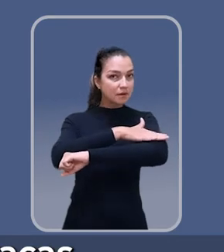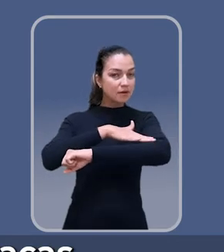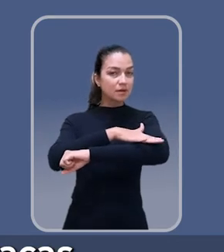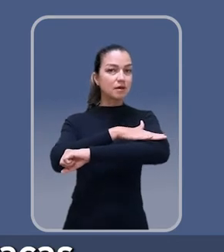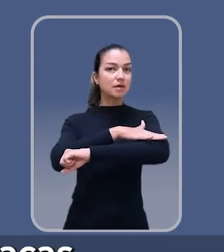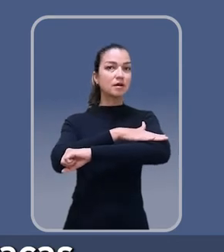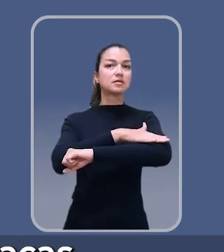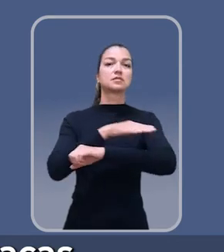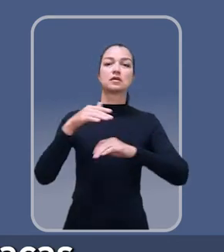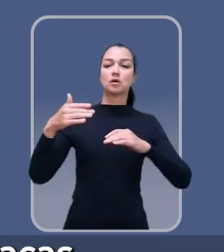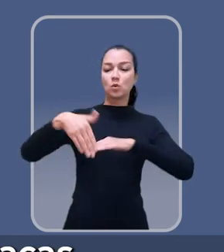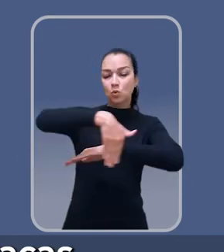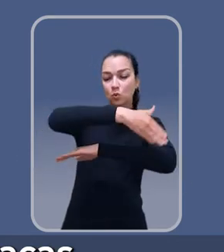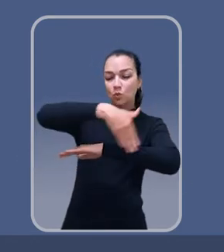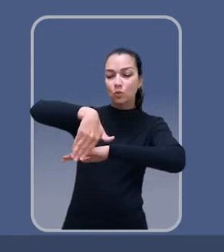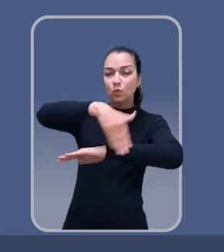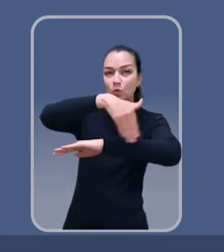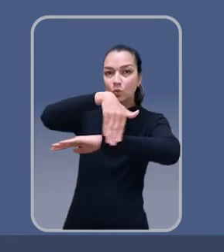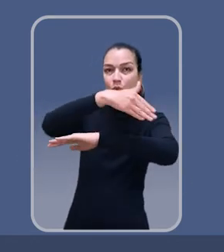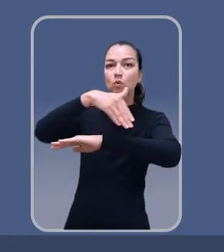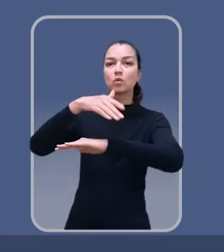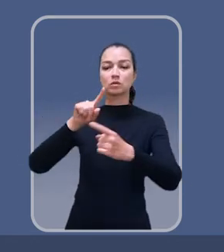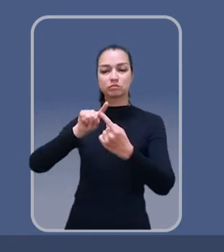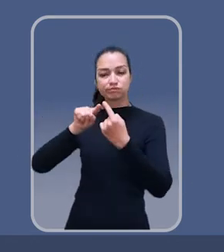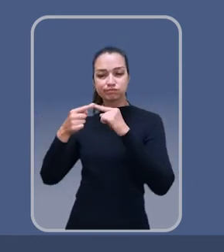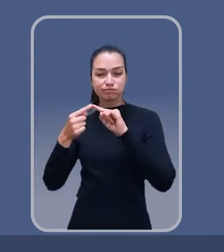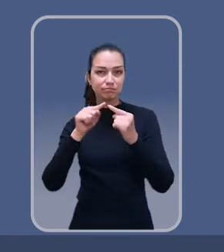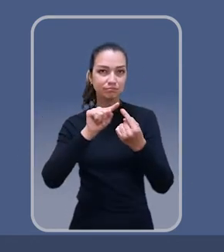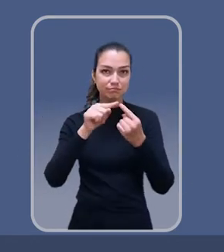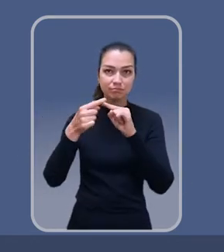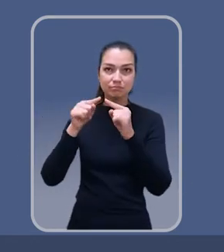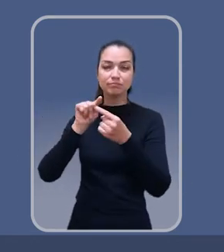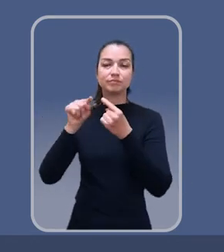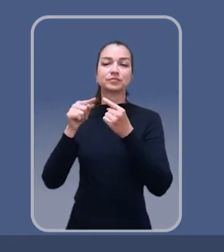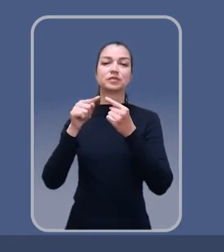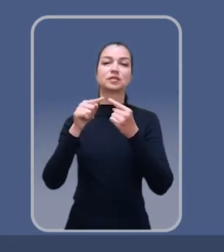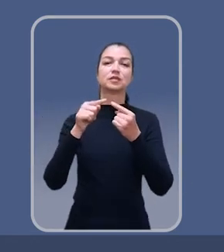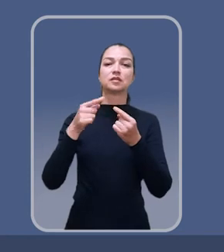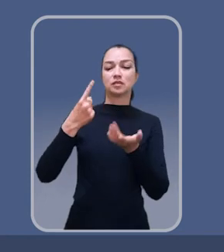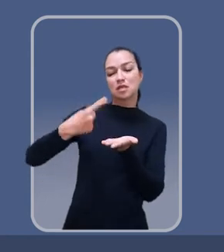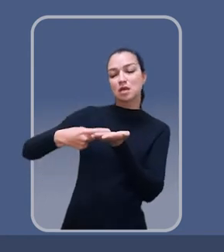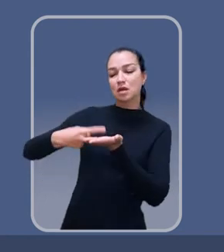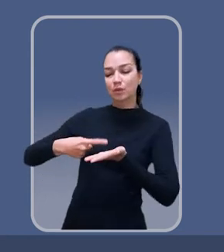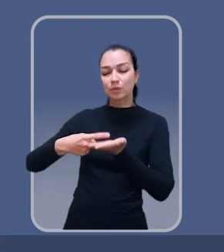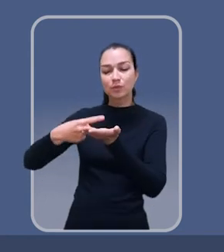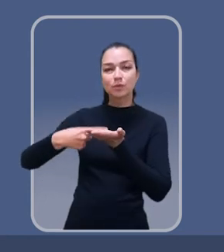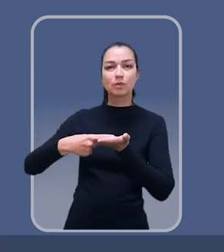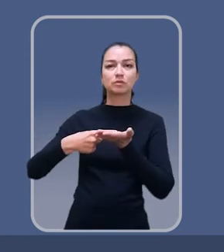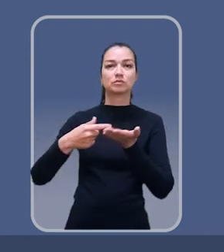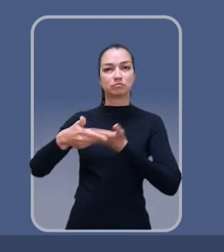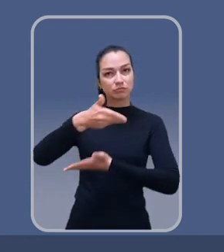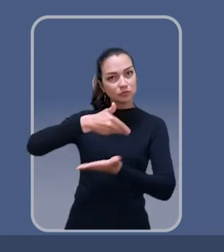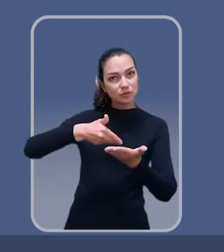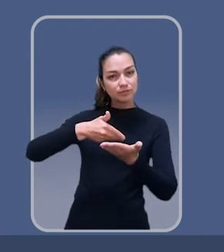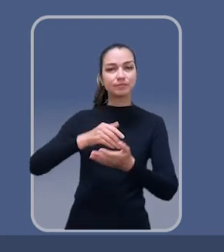pode ser utilizado para pequenas praças, ampliação do sistema aviário, criar conectividades através de incentivos e trocas.